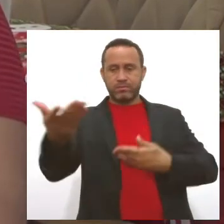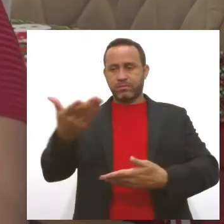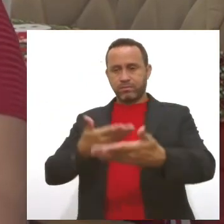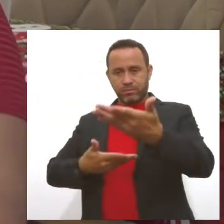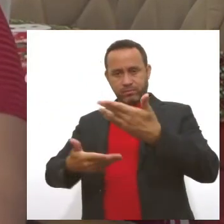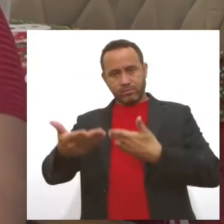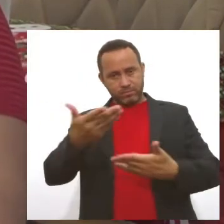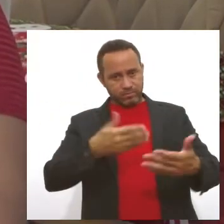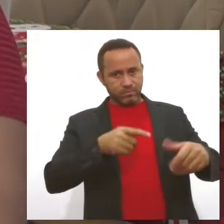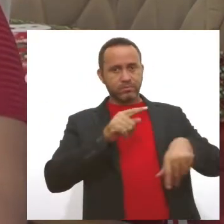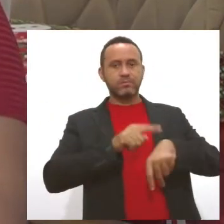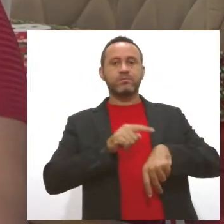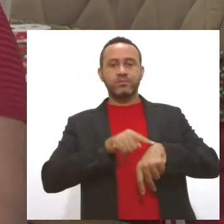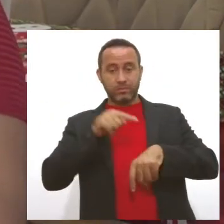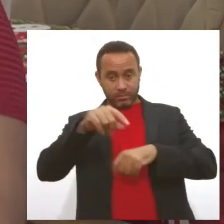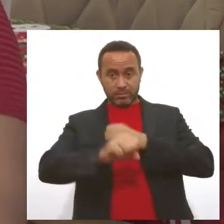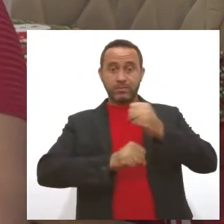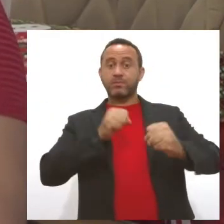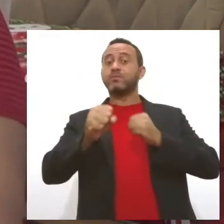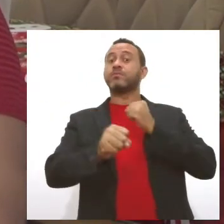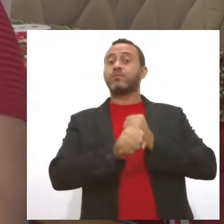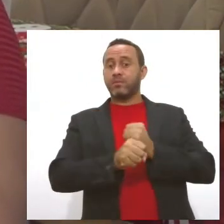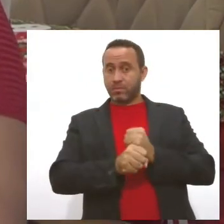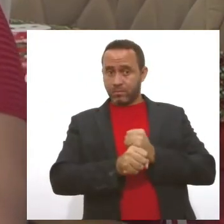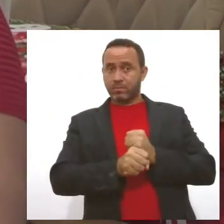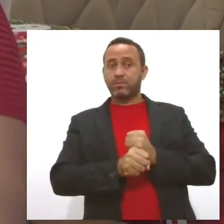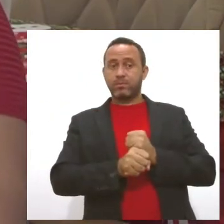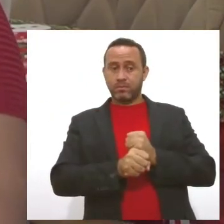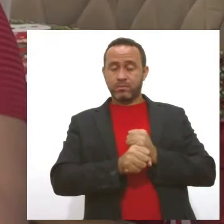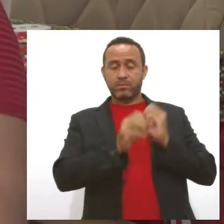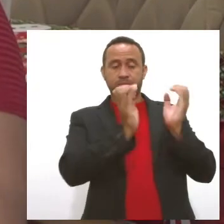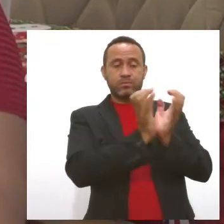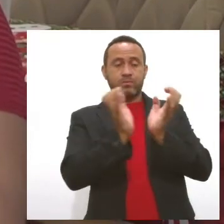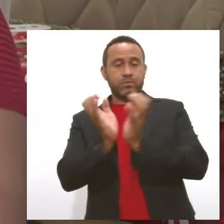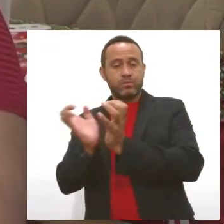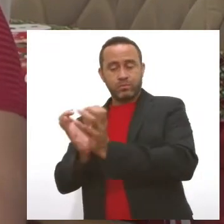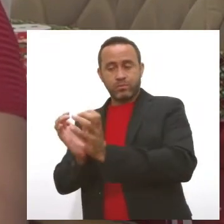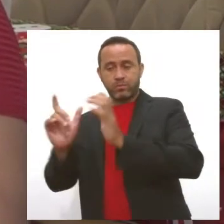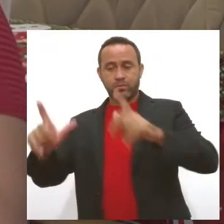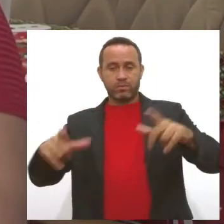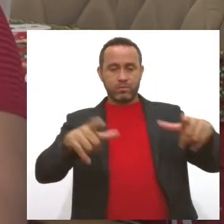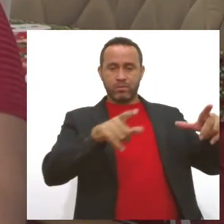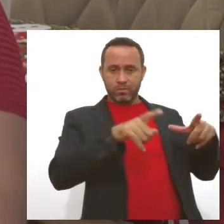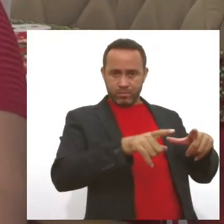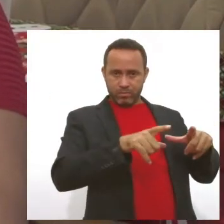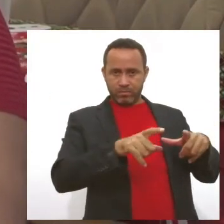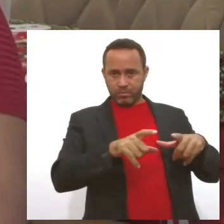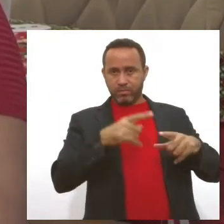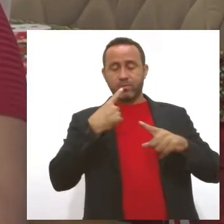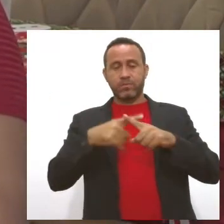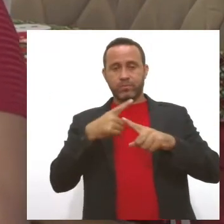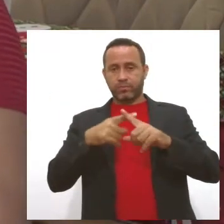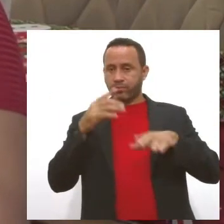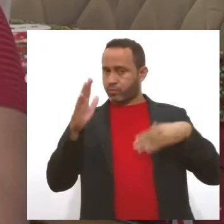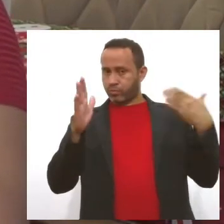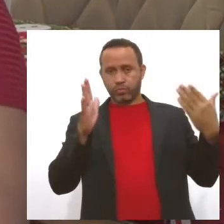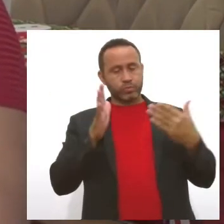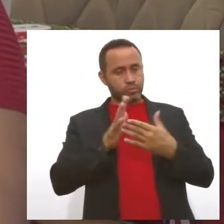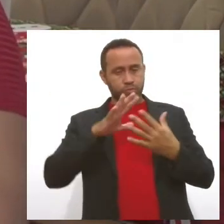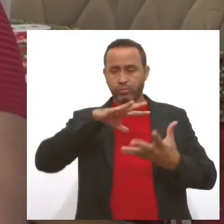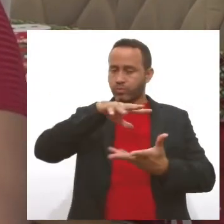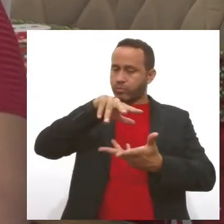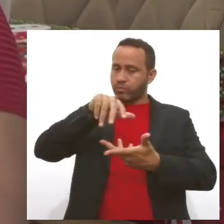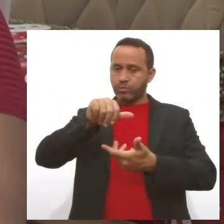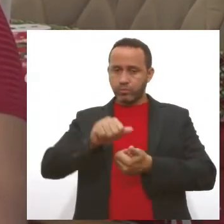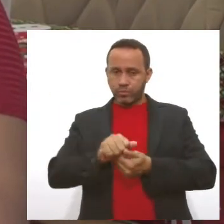momento que esse ano vai ser em pequenos núcleos, cada um no seu cantinho, justamente porque como tudo no mundo, o Natal também